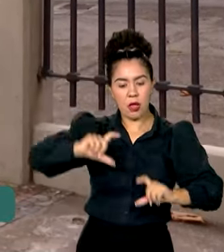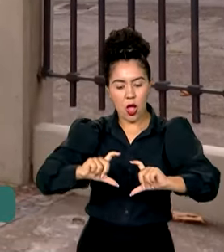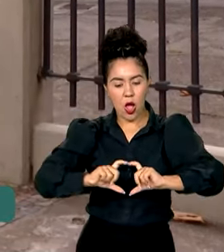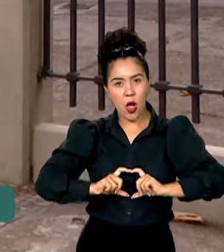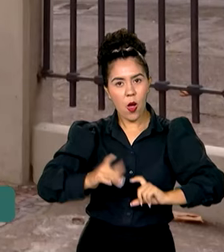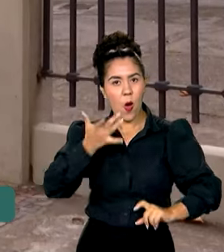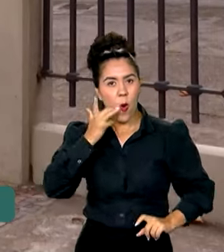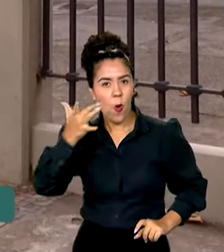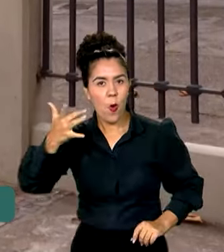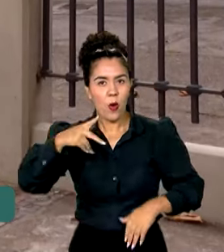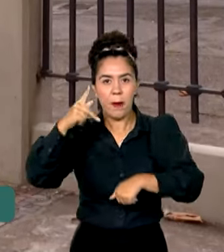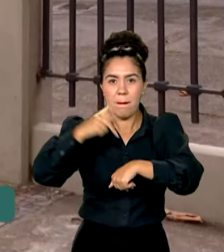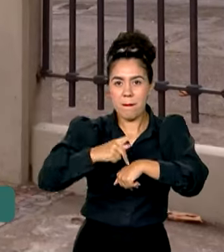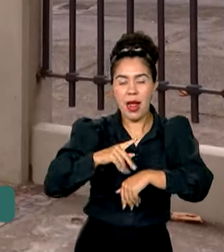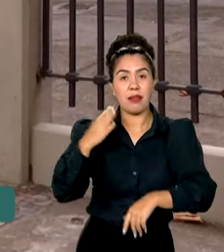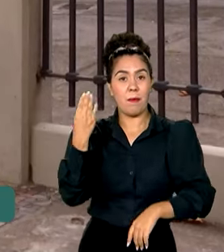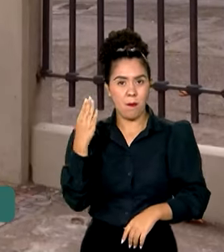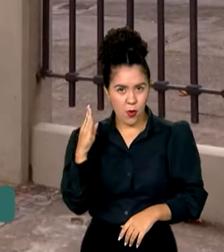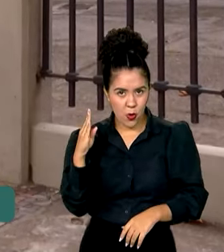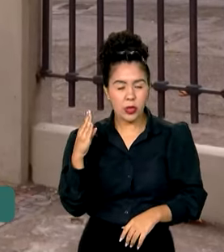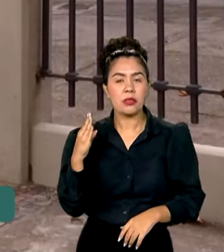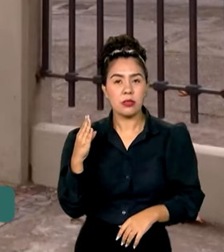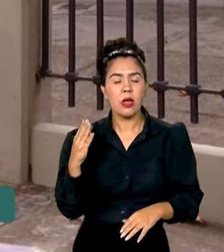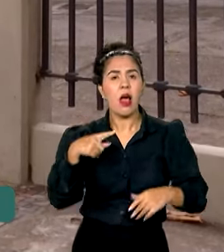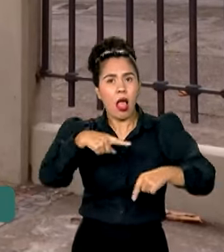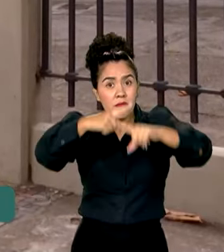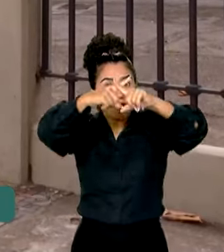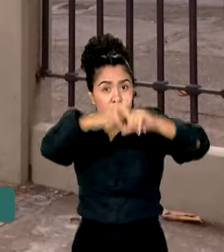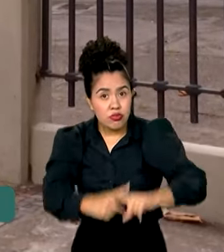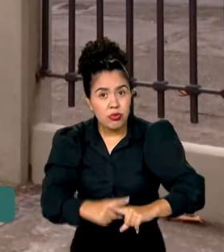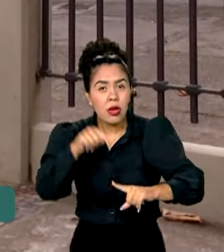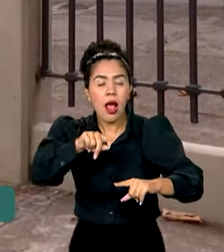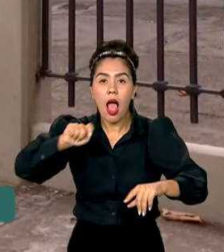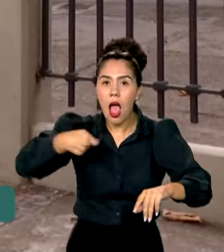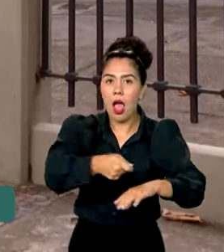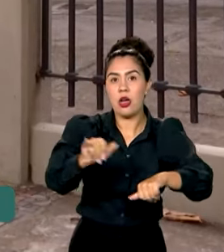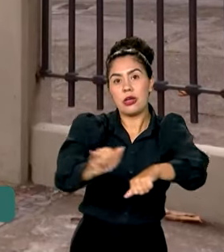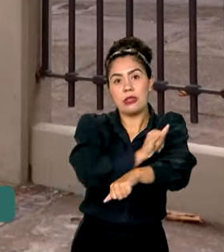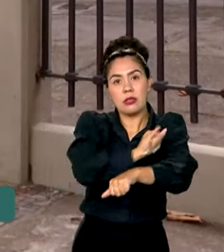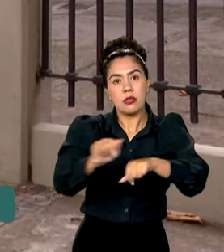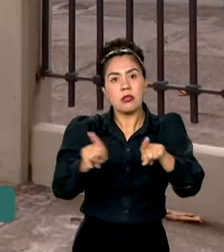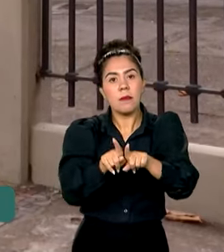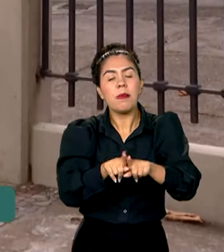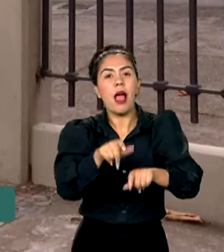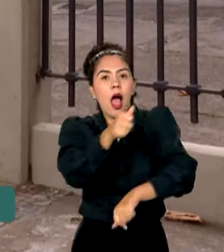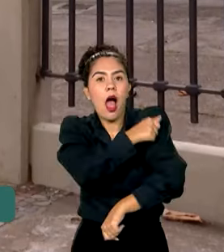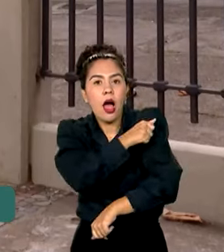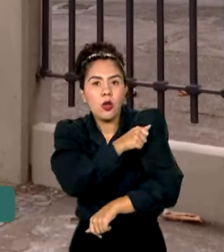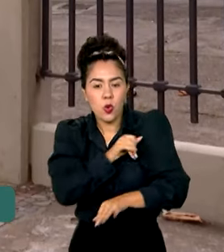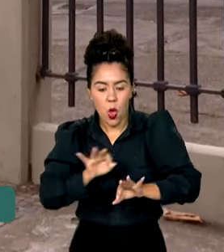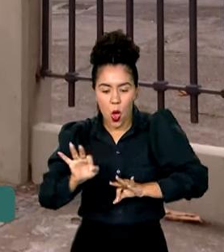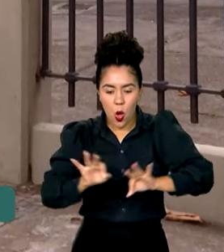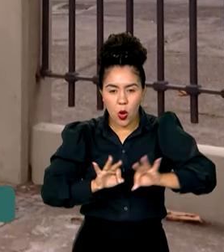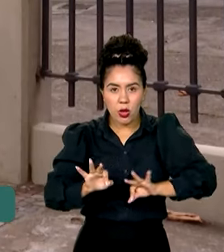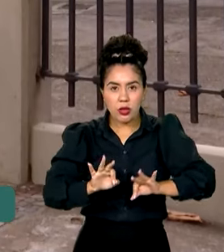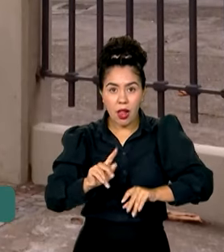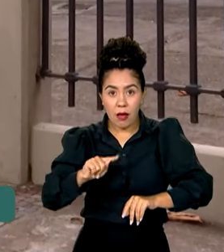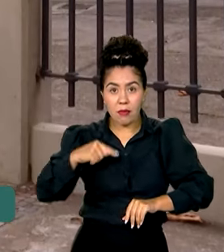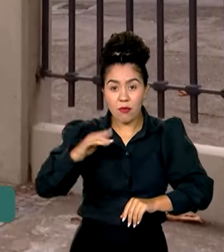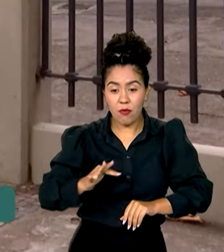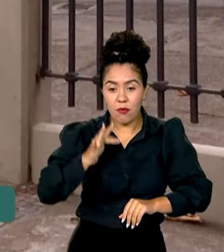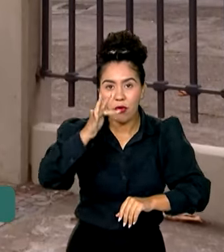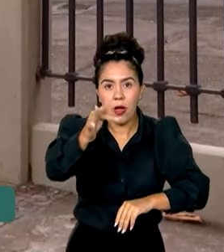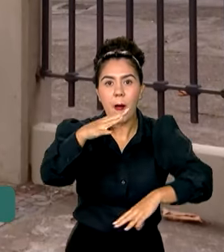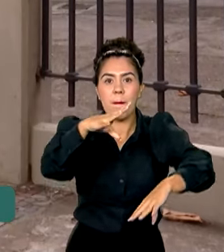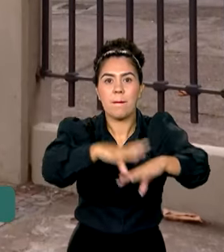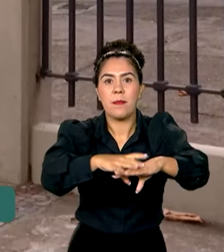ouro, prata e bronze. Esse torneio também é uma forma dos estudantes se prepararem para a Olimpíada Brasileira